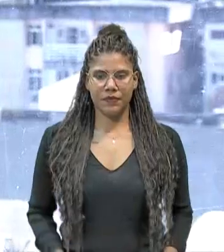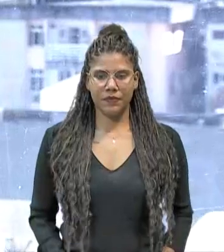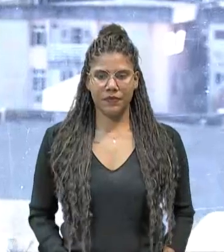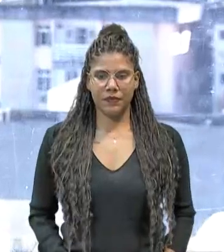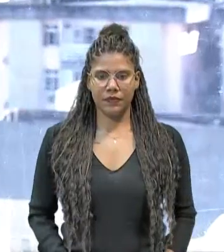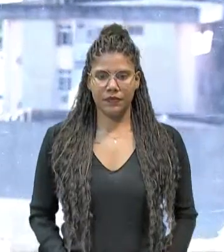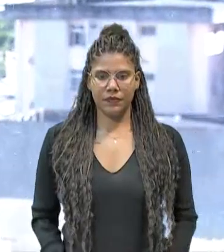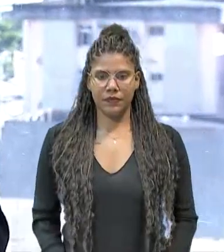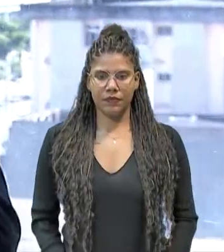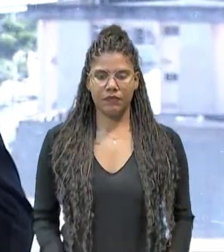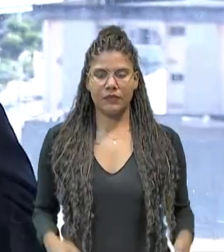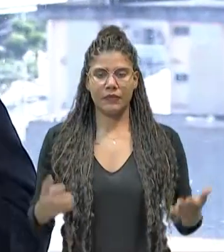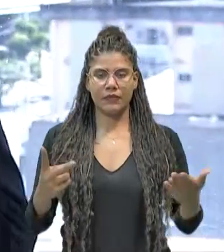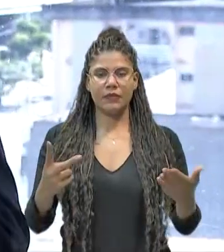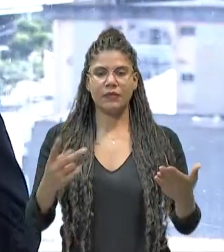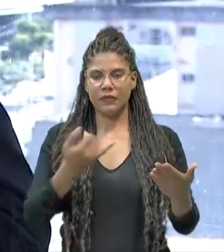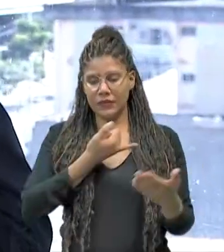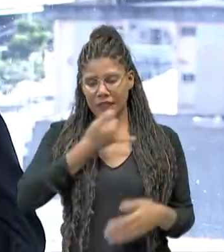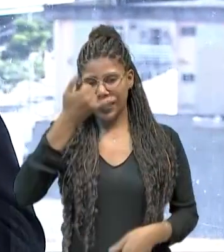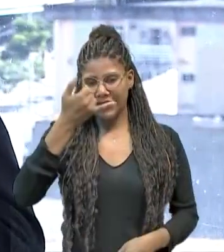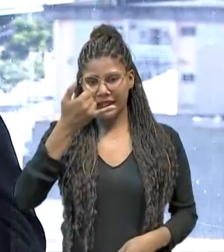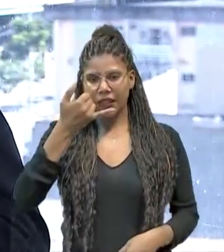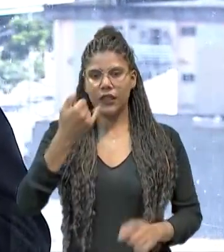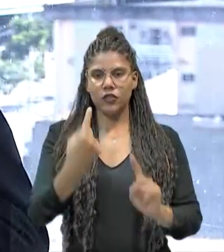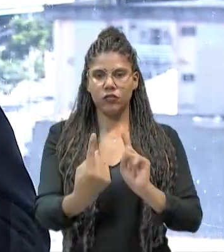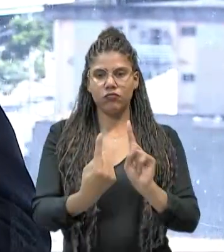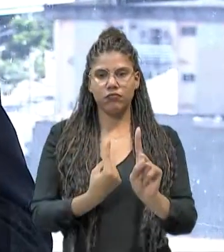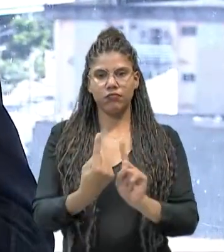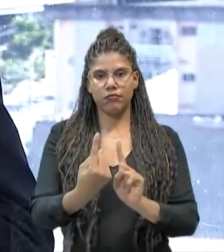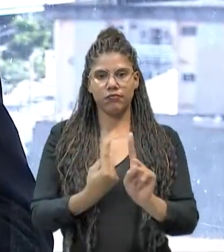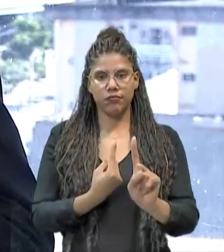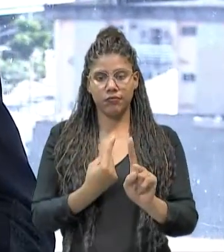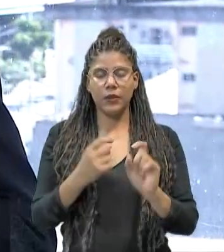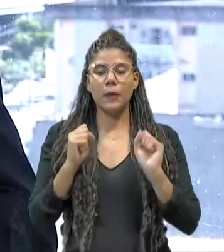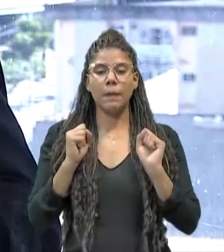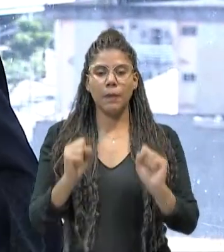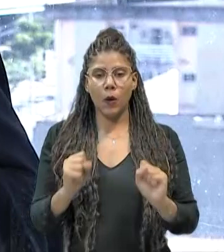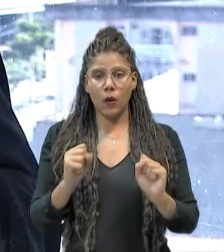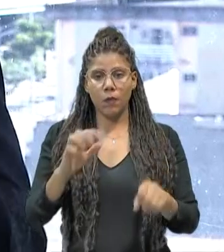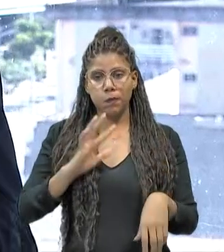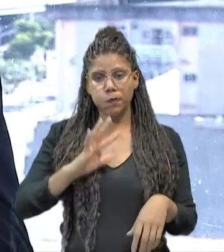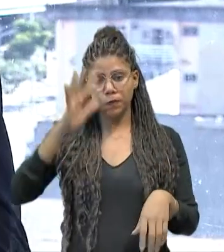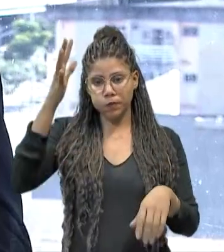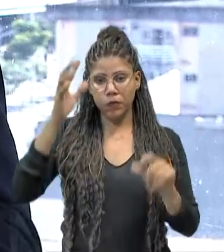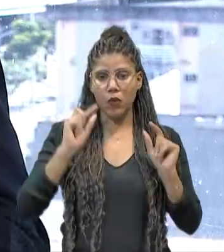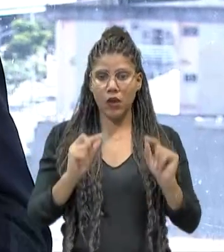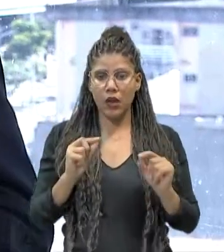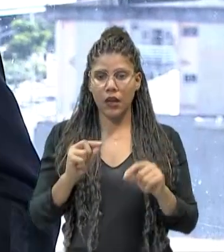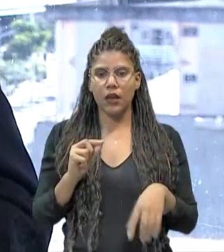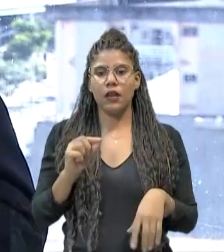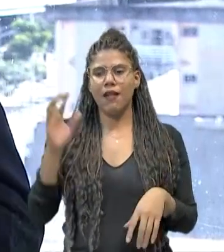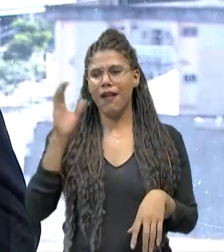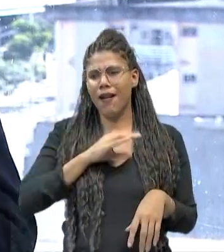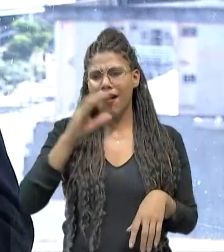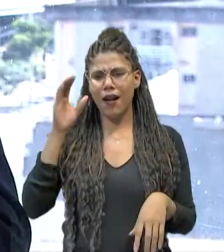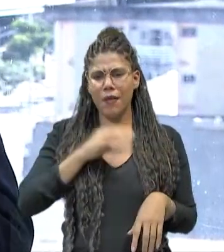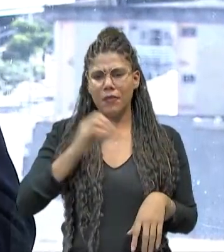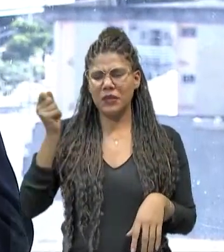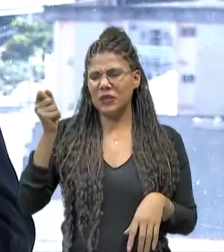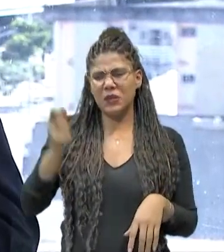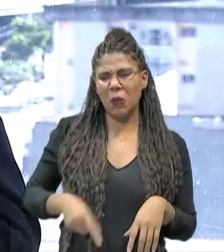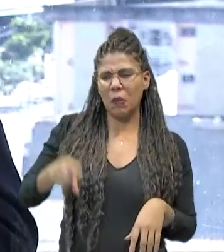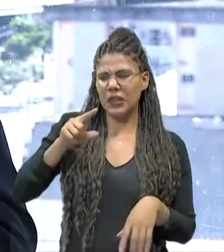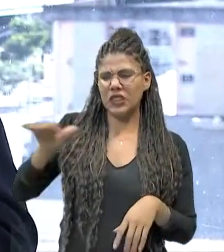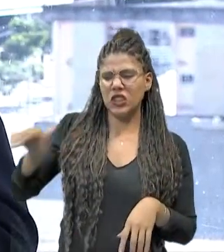Acidentes sem vítimas nas vias de Fortaleza podem ser resolvidos com mais agilidade sem precisar acionar